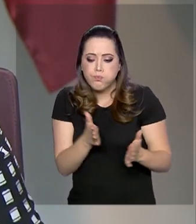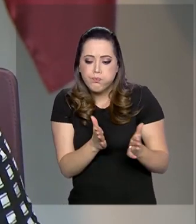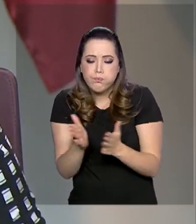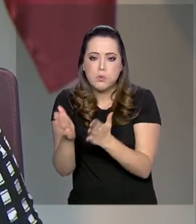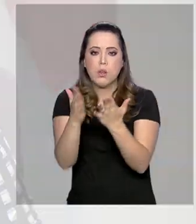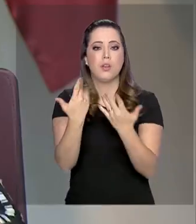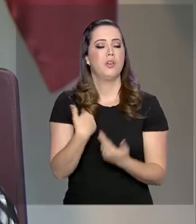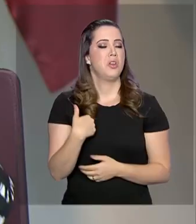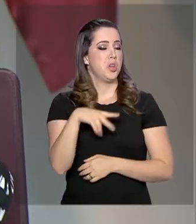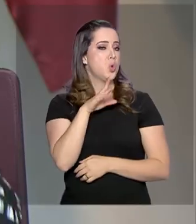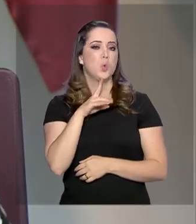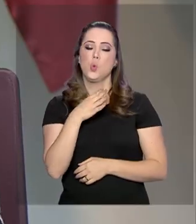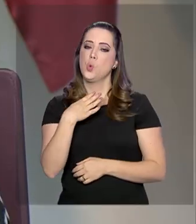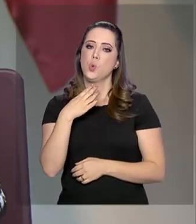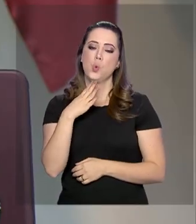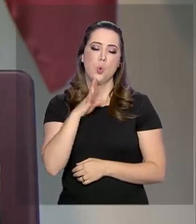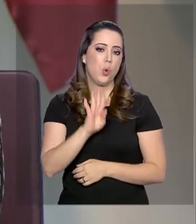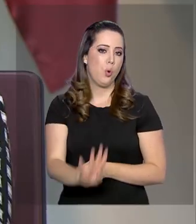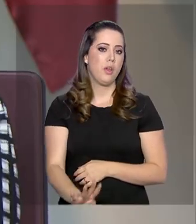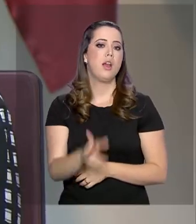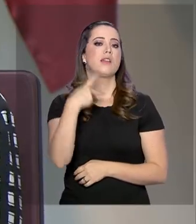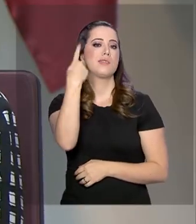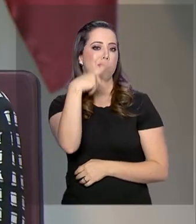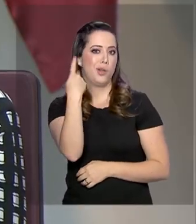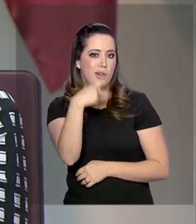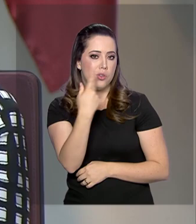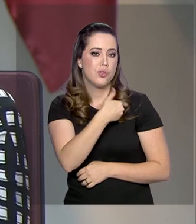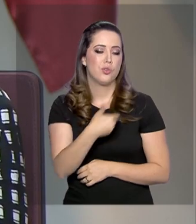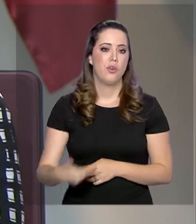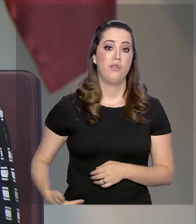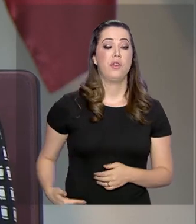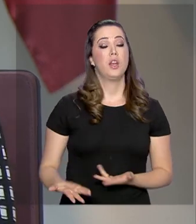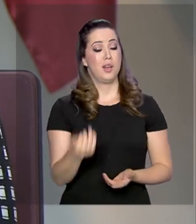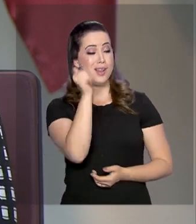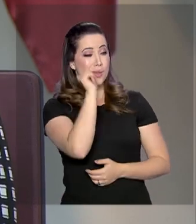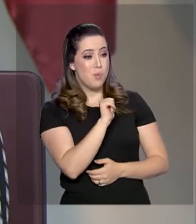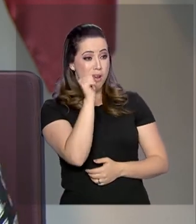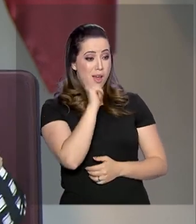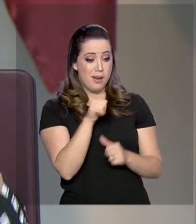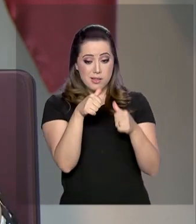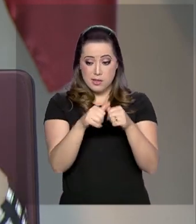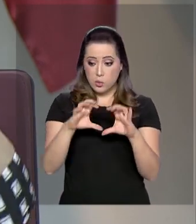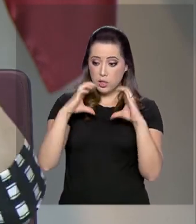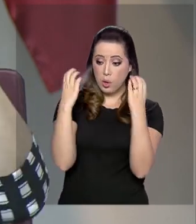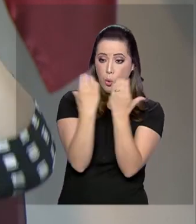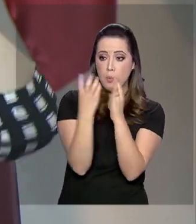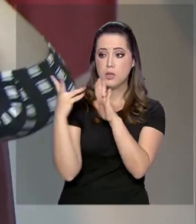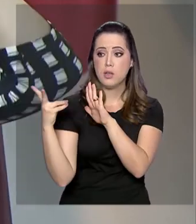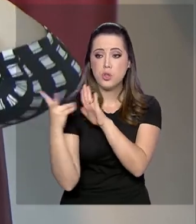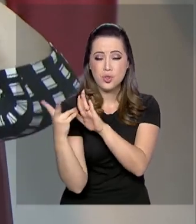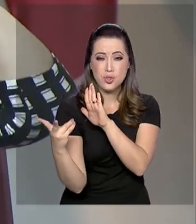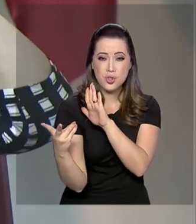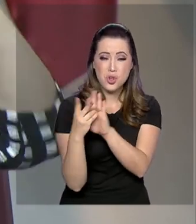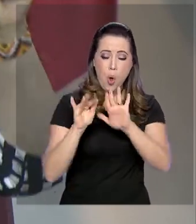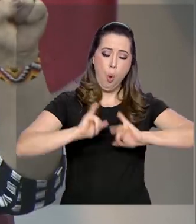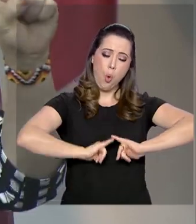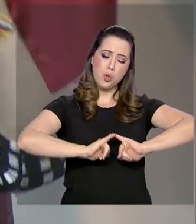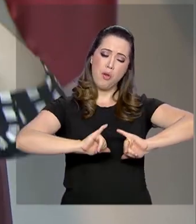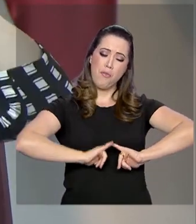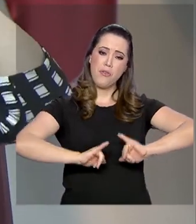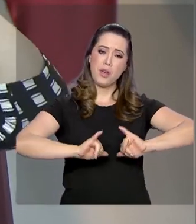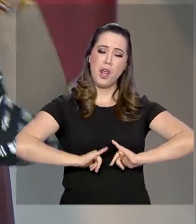chegou para ela. As mulheres que estão nas aldeias sofrendo, as mulheres que estão lá nas